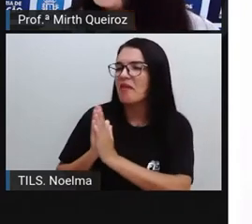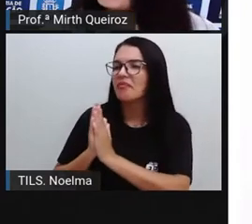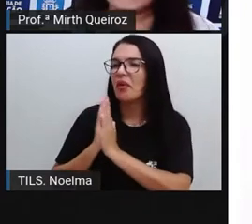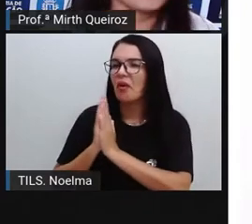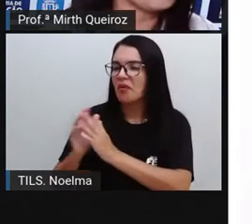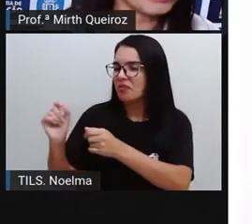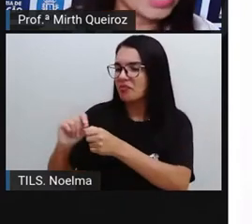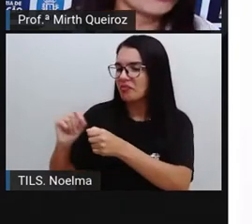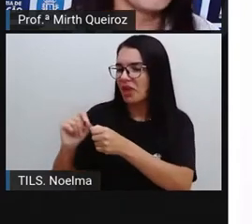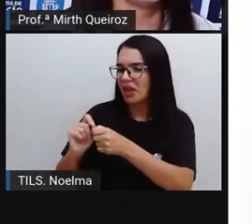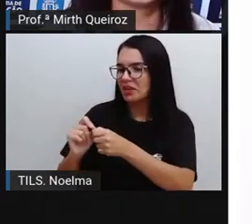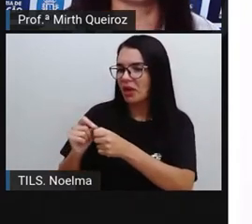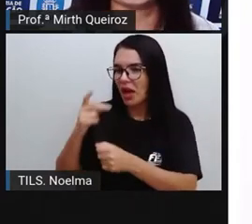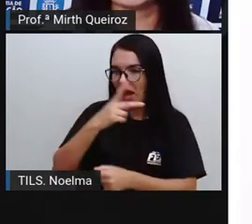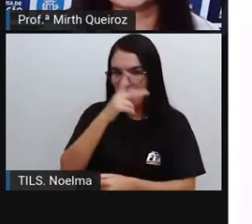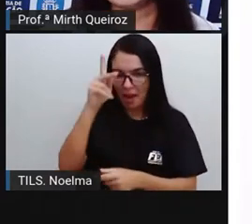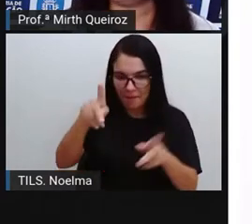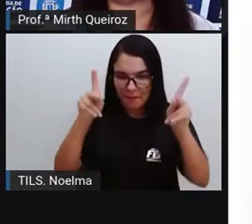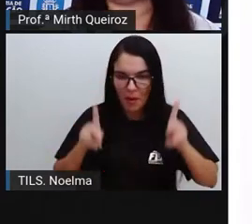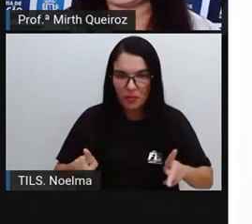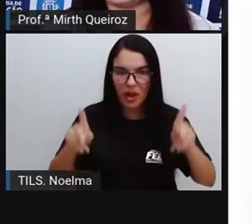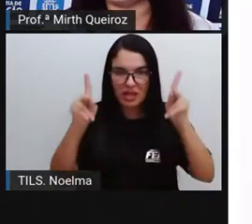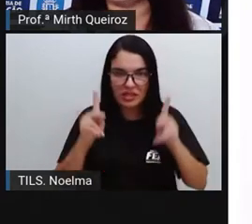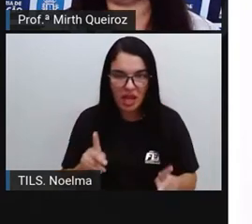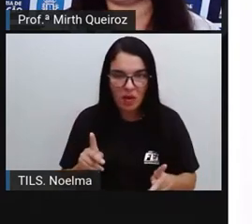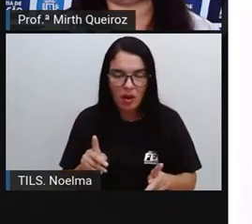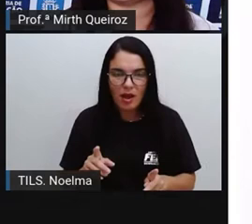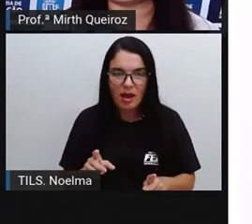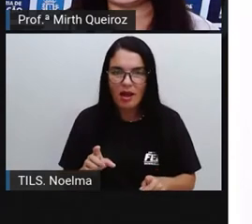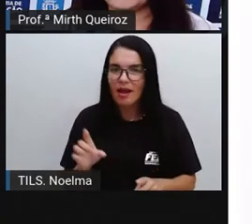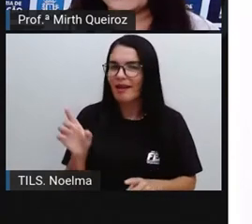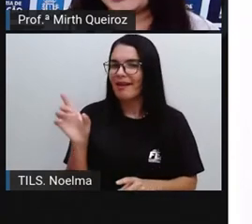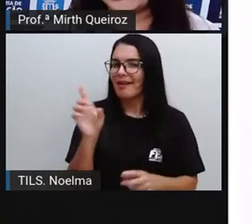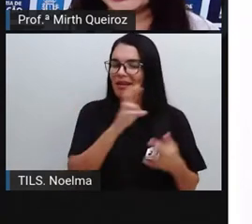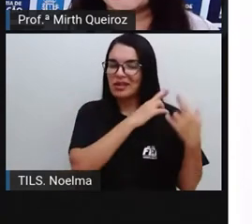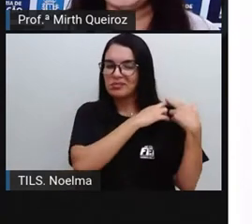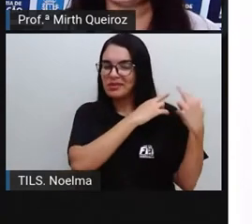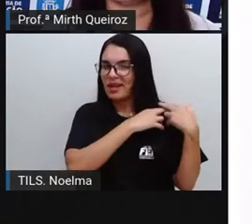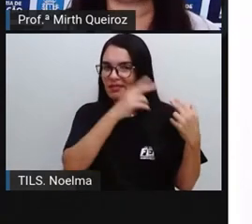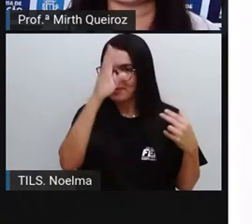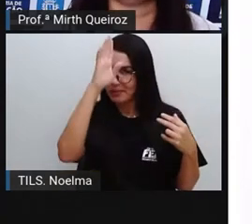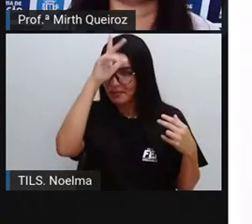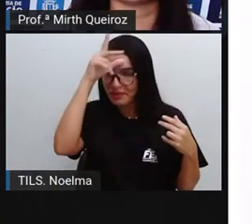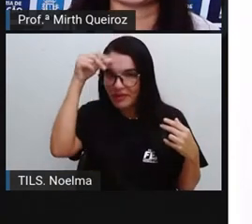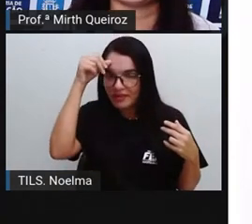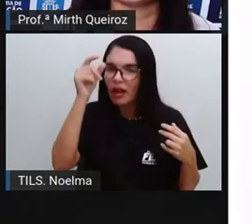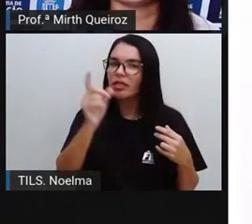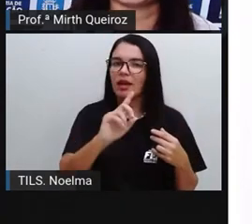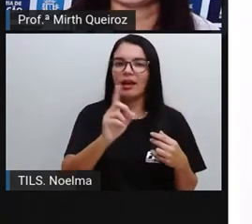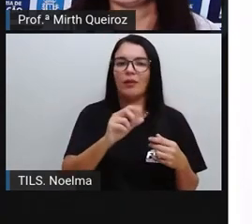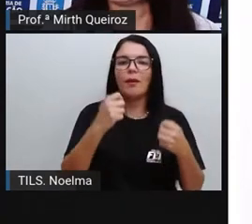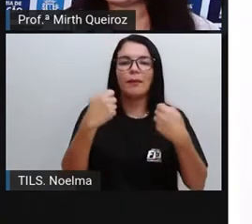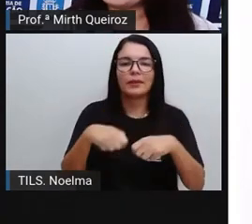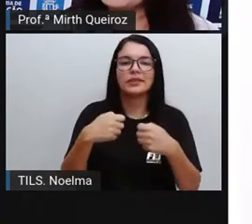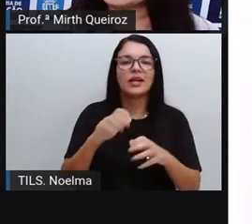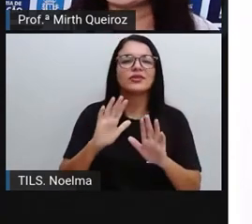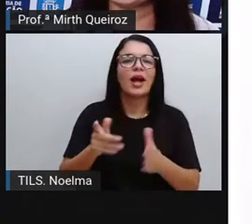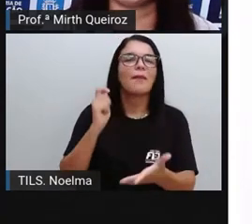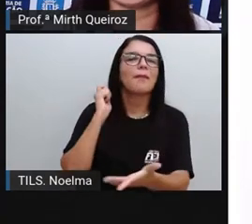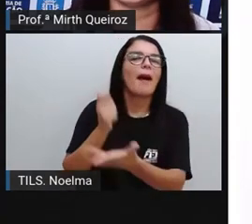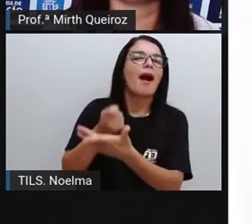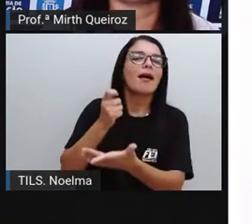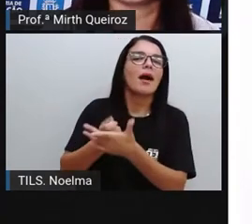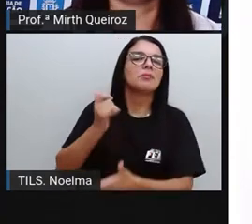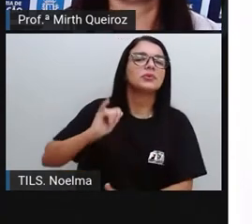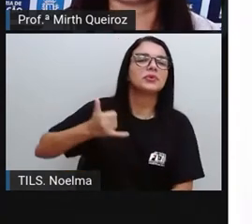Pelo poder público, não Nós pagamos pelos serviços públicos, né? Nós pagamos através de quê? Através dos